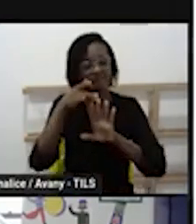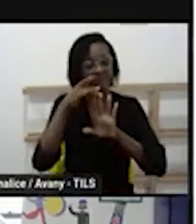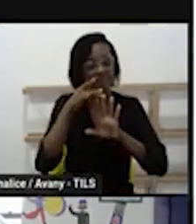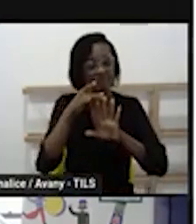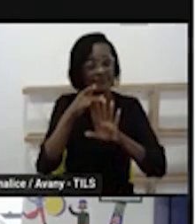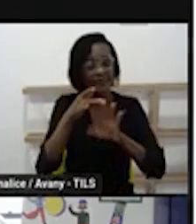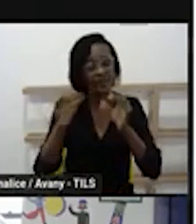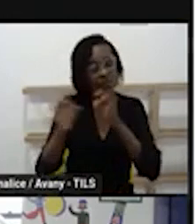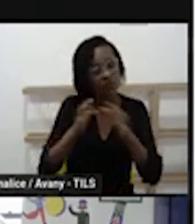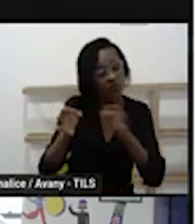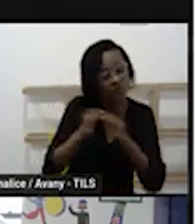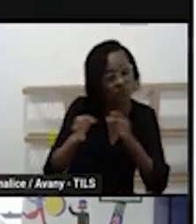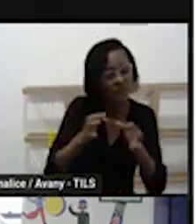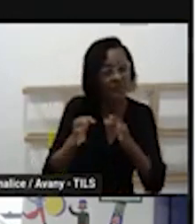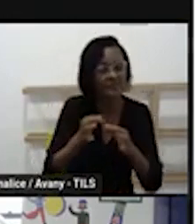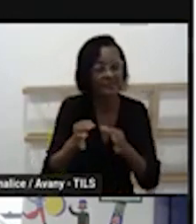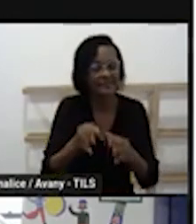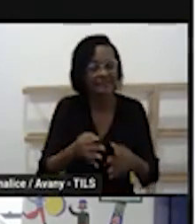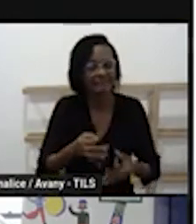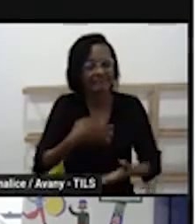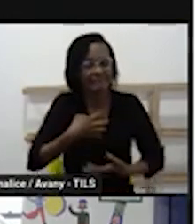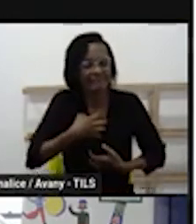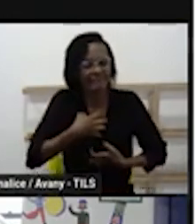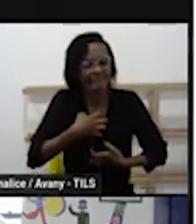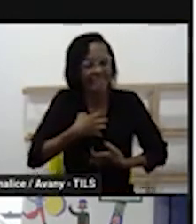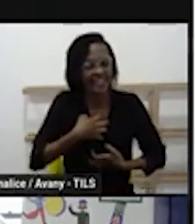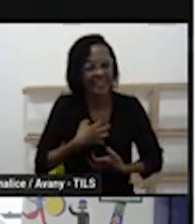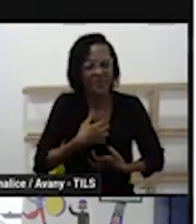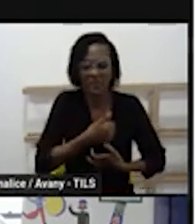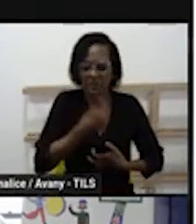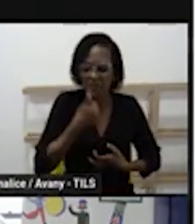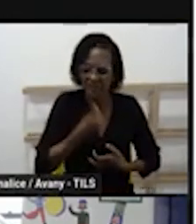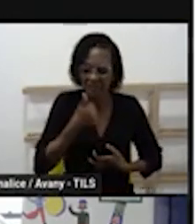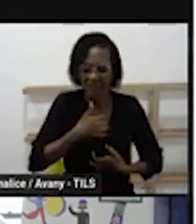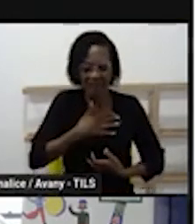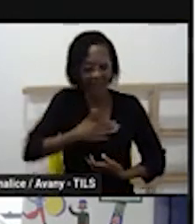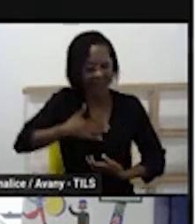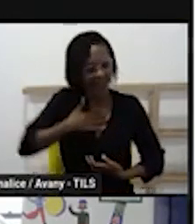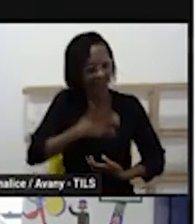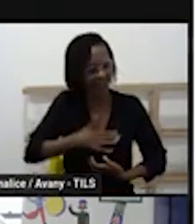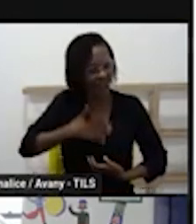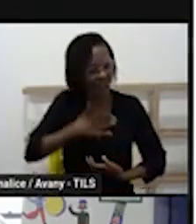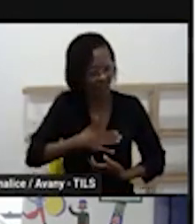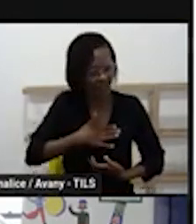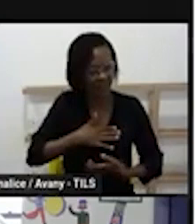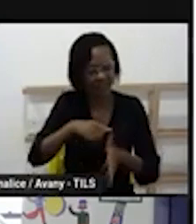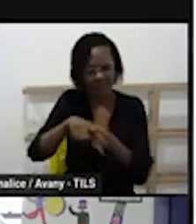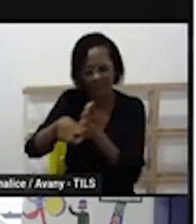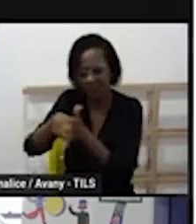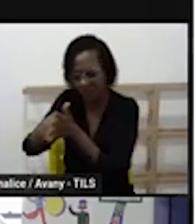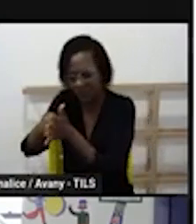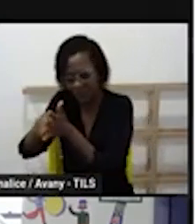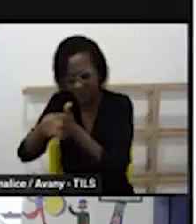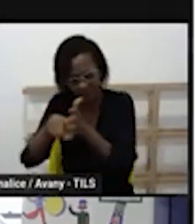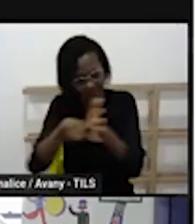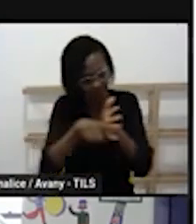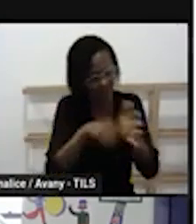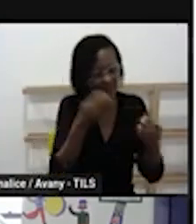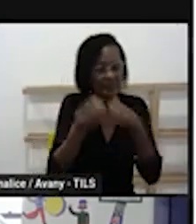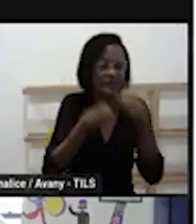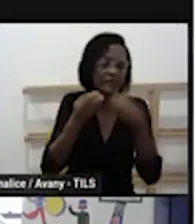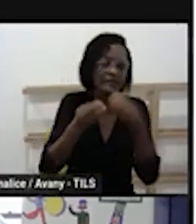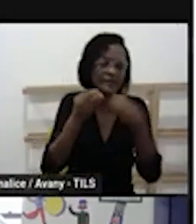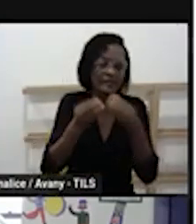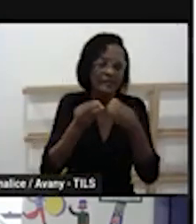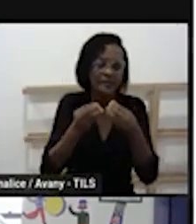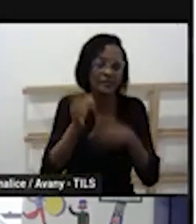fica muito mais emocionante para as crianças a pesquisa ela se envolve de forma mais com mais